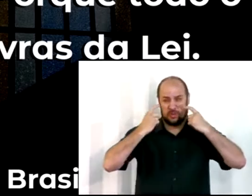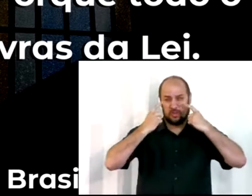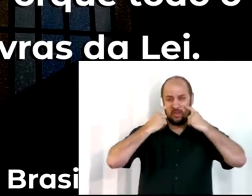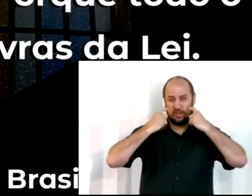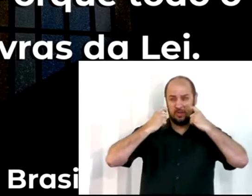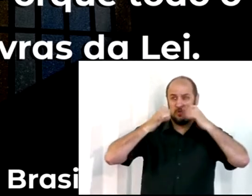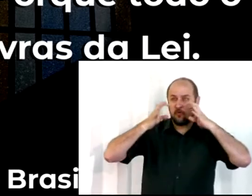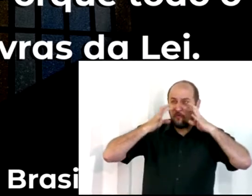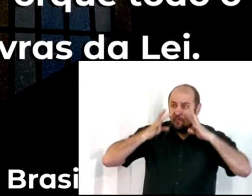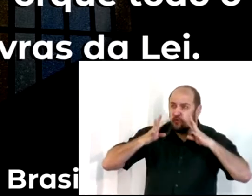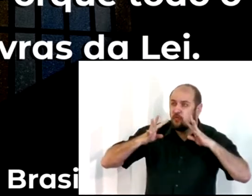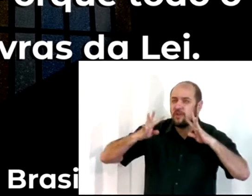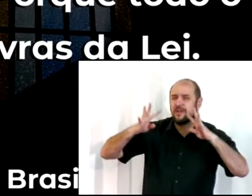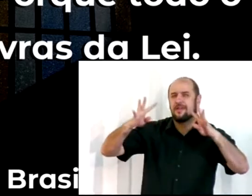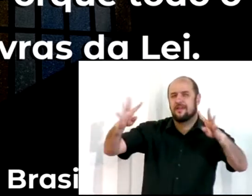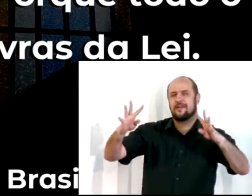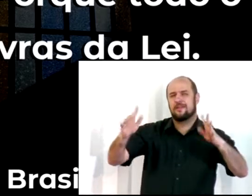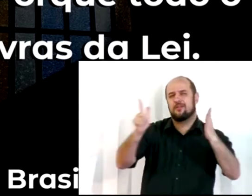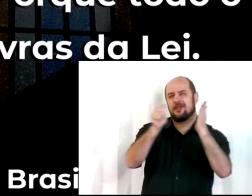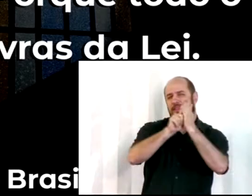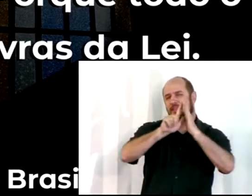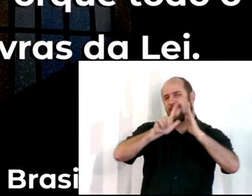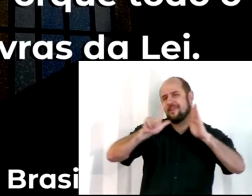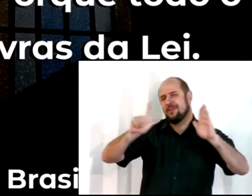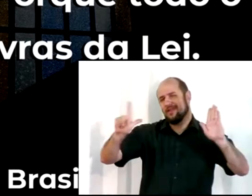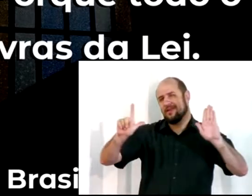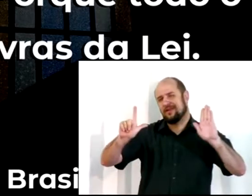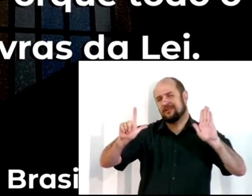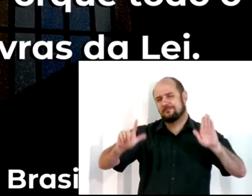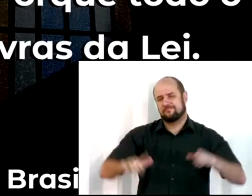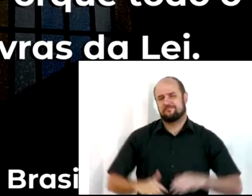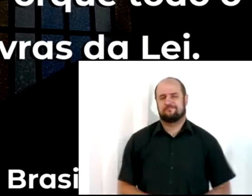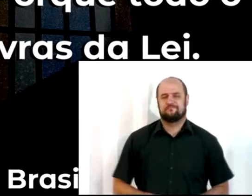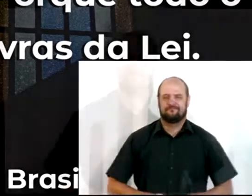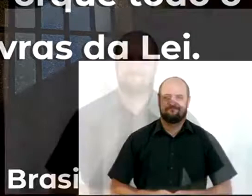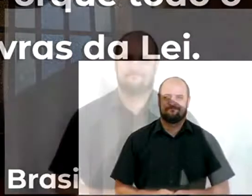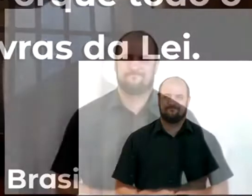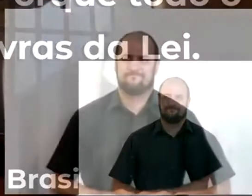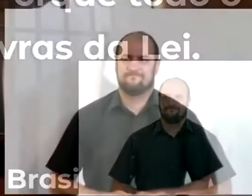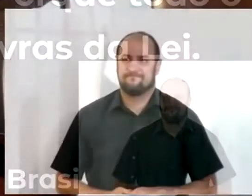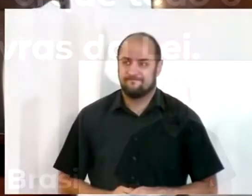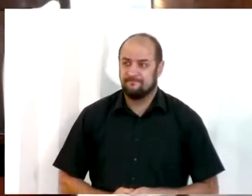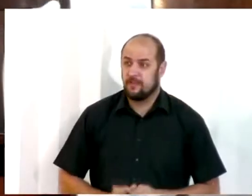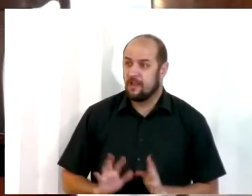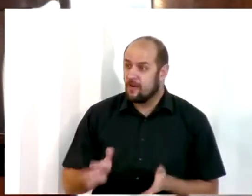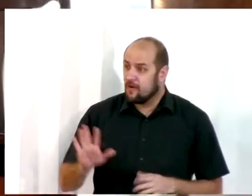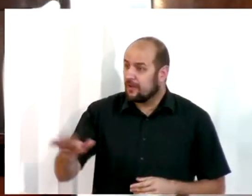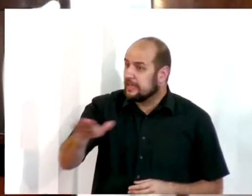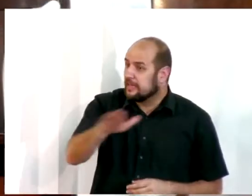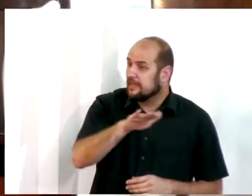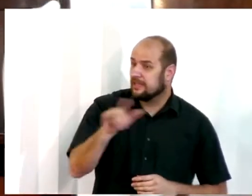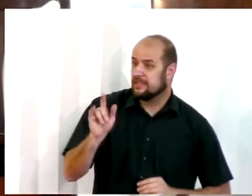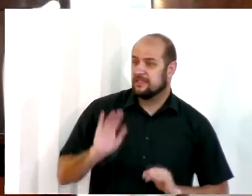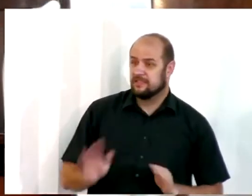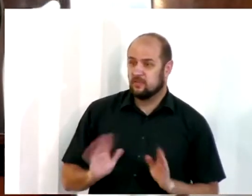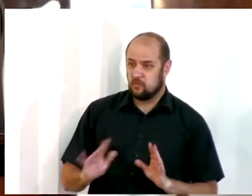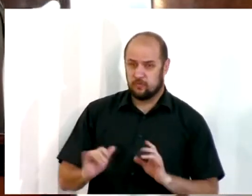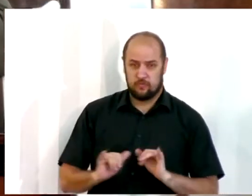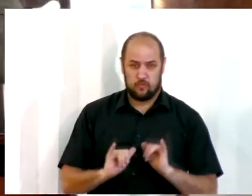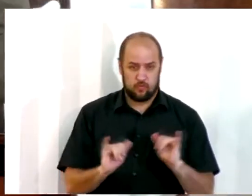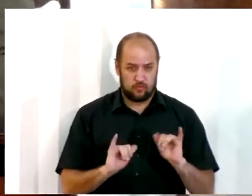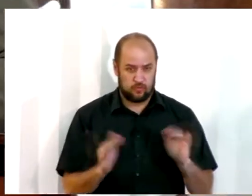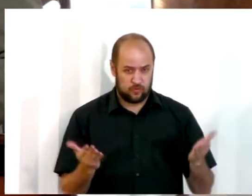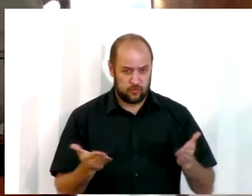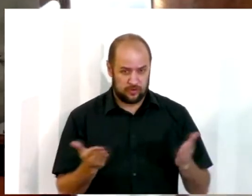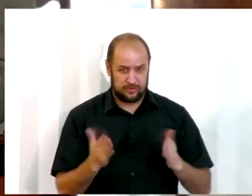ouvindo as palavras da lei. Começando com as nossas queridas crianças, presentes aqui na igreja